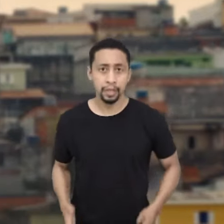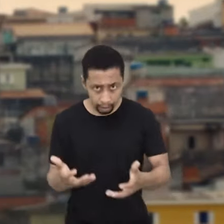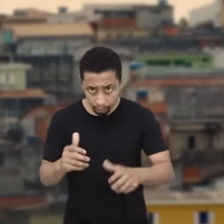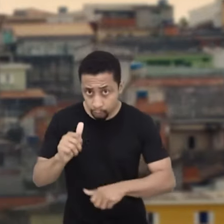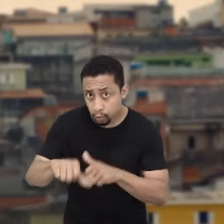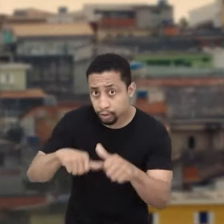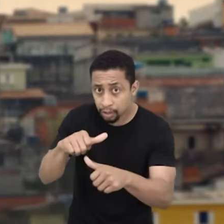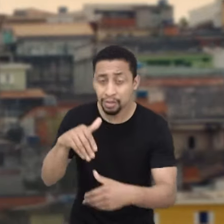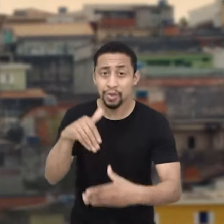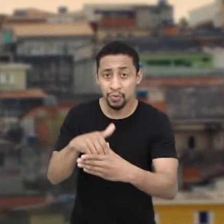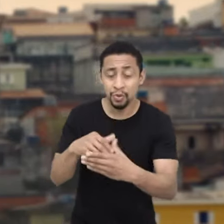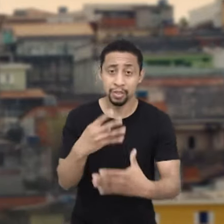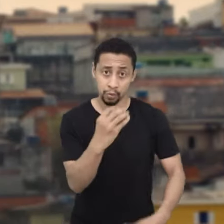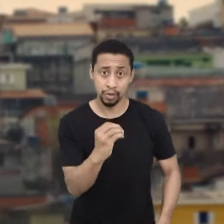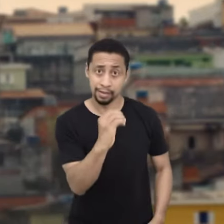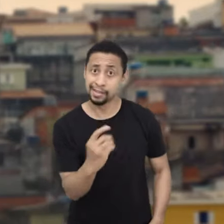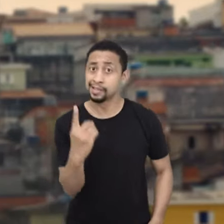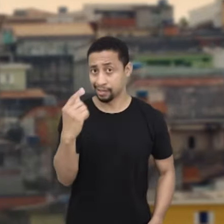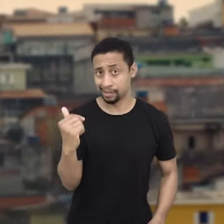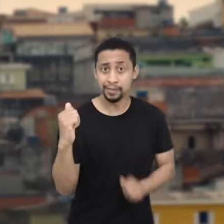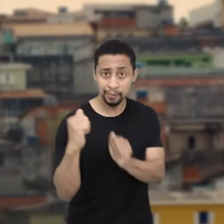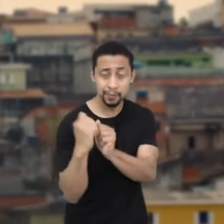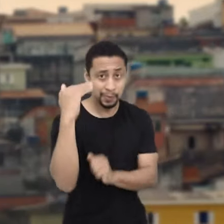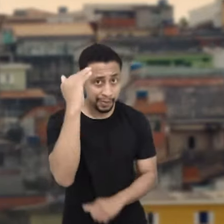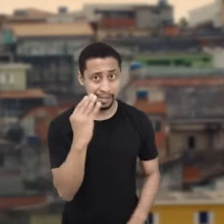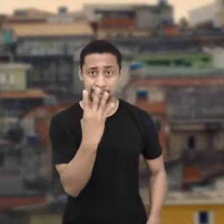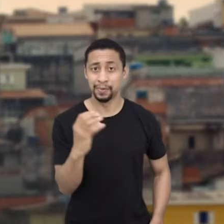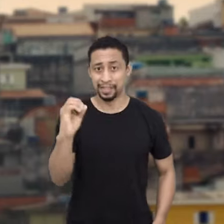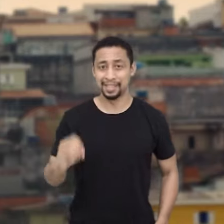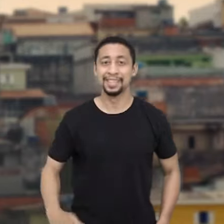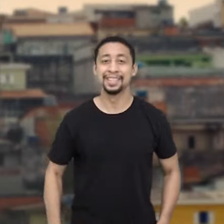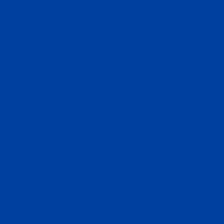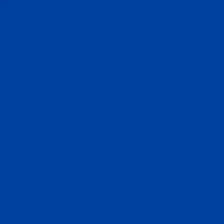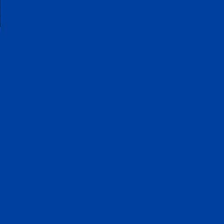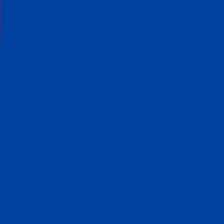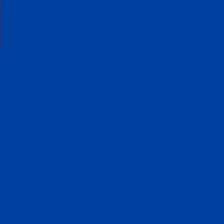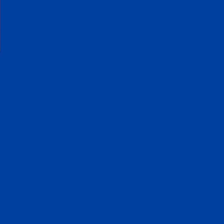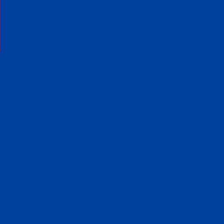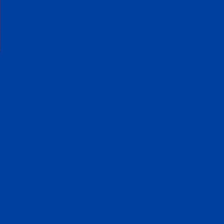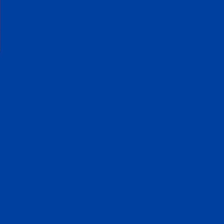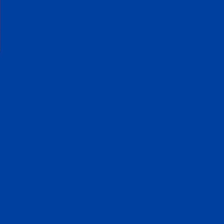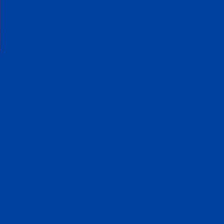Se você quer mudança, vote no Serjão da Alegritude, 40, 0, 17, com Tabata, 40.